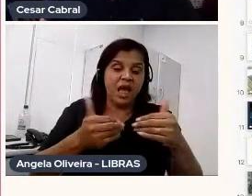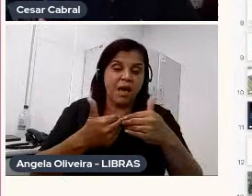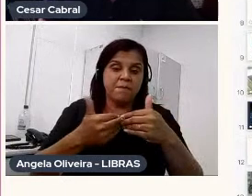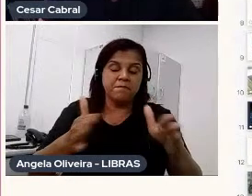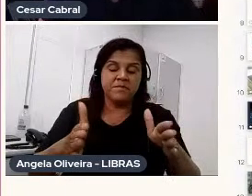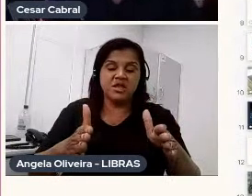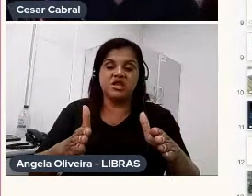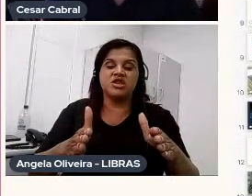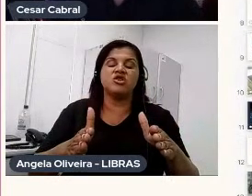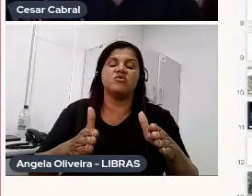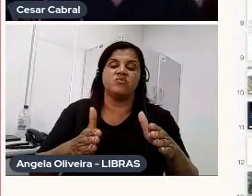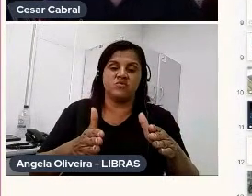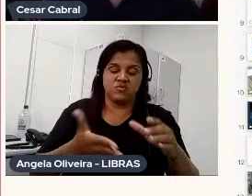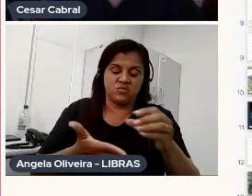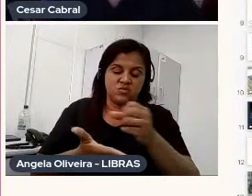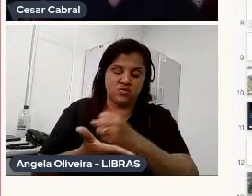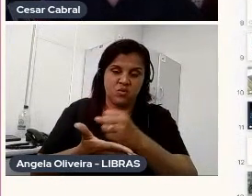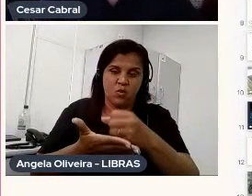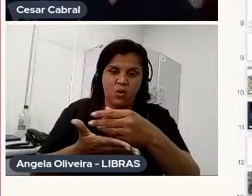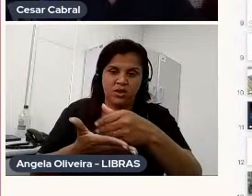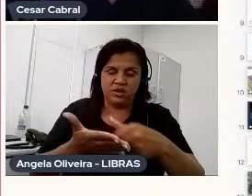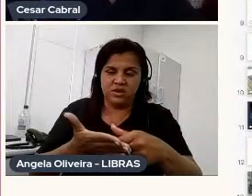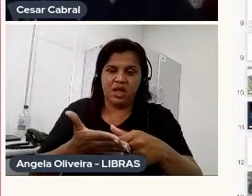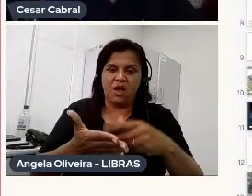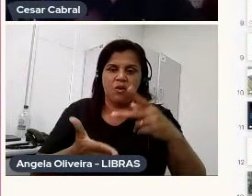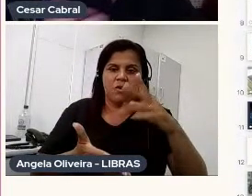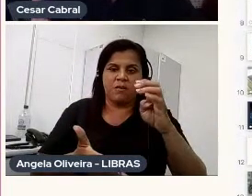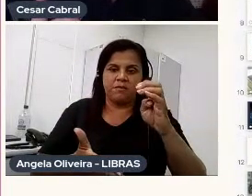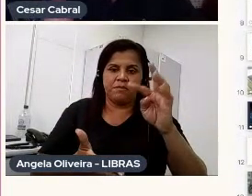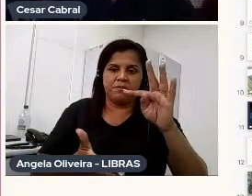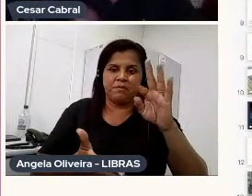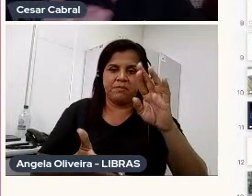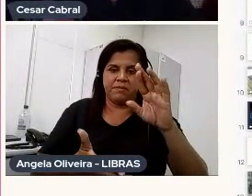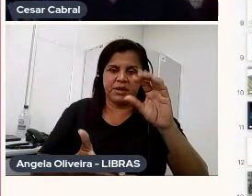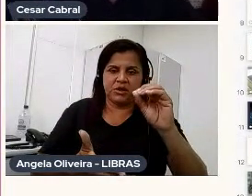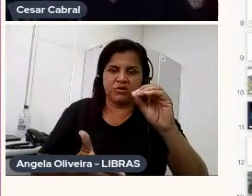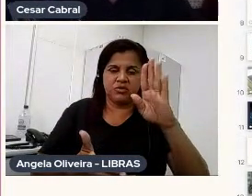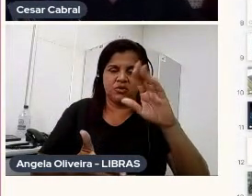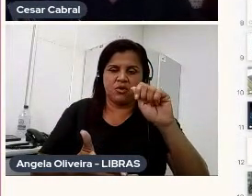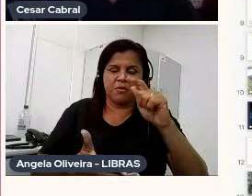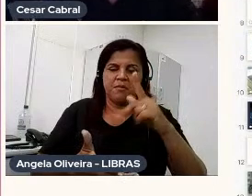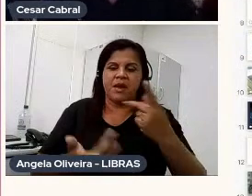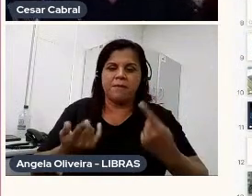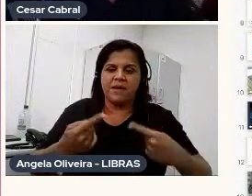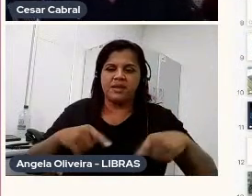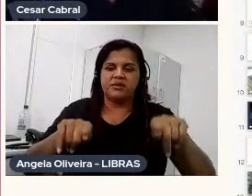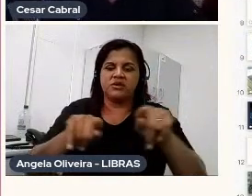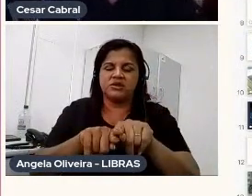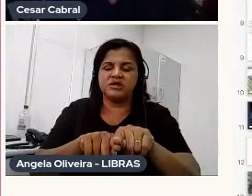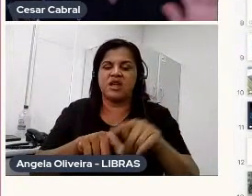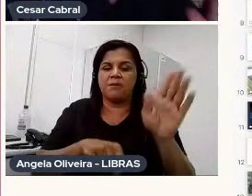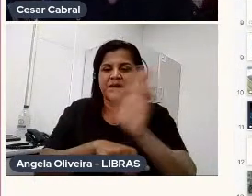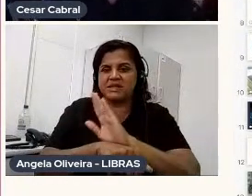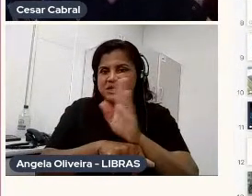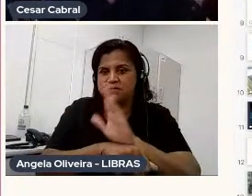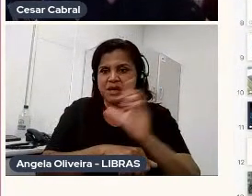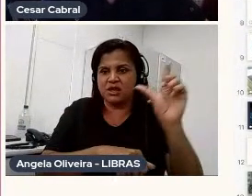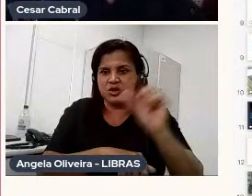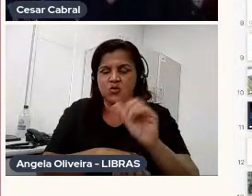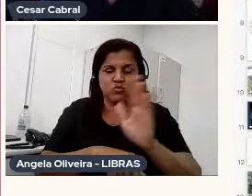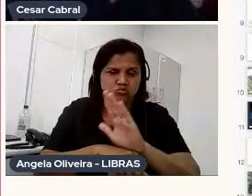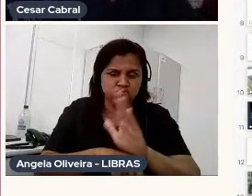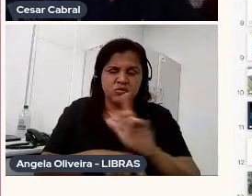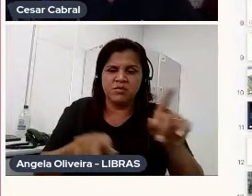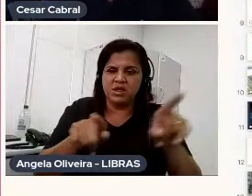época que a Petrobras patrocinava cinema e patrocinava curtas, e muitos curtas que a gente sabe que são históricos,